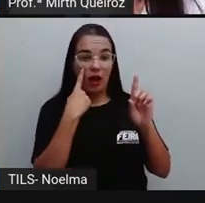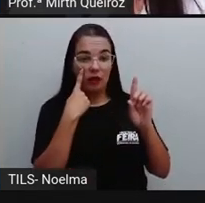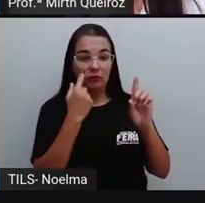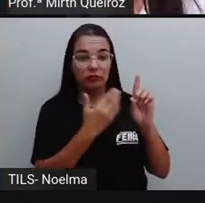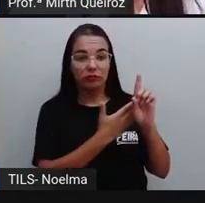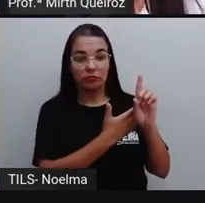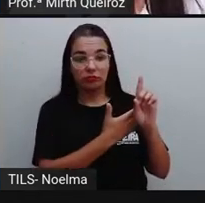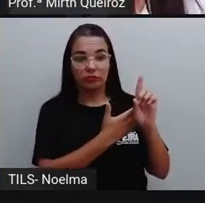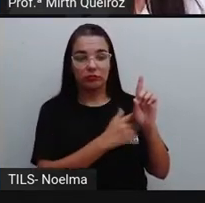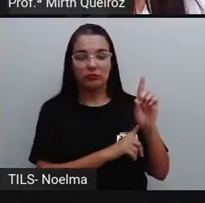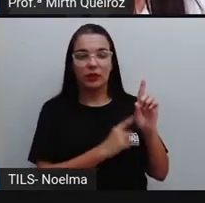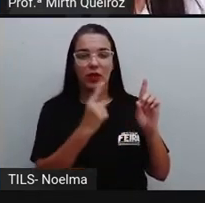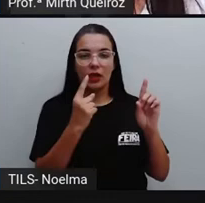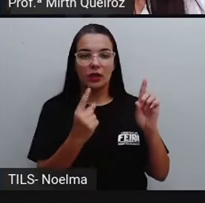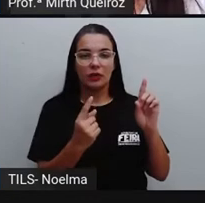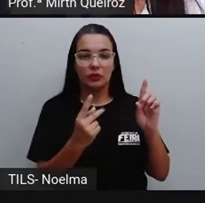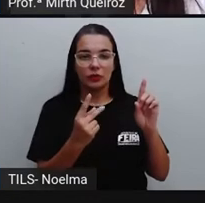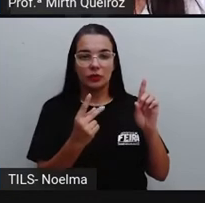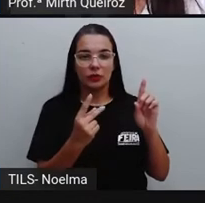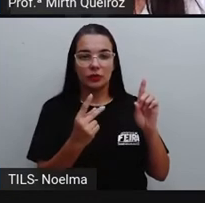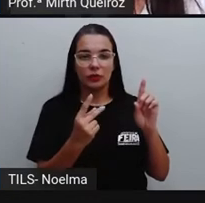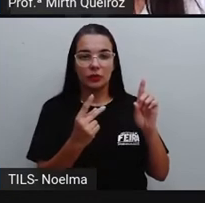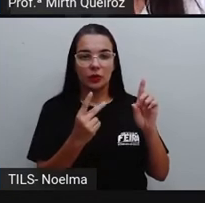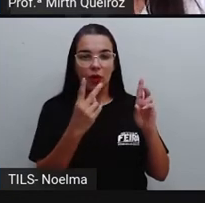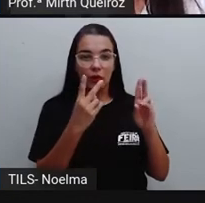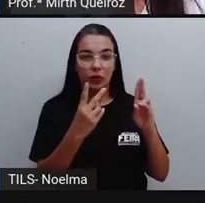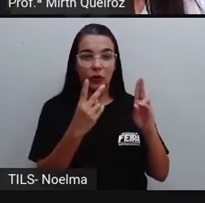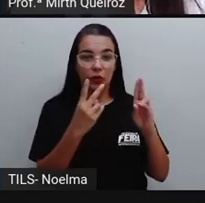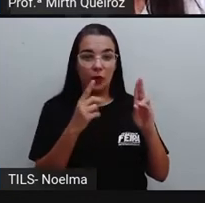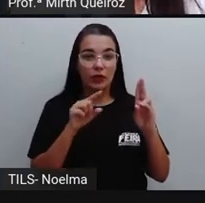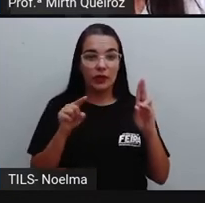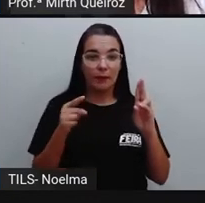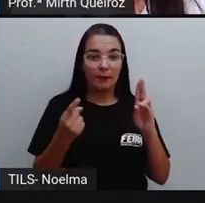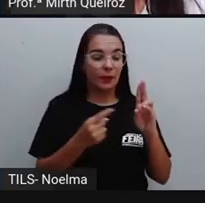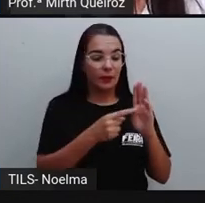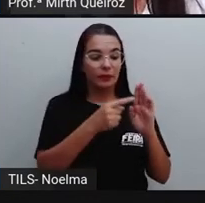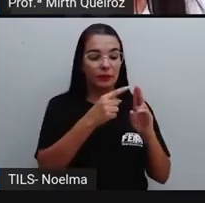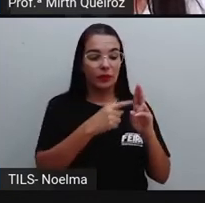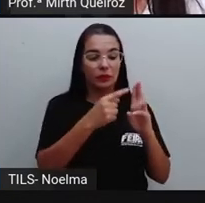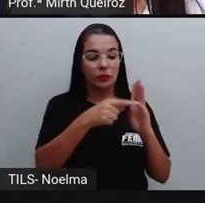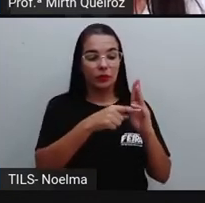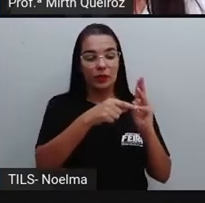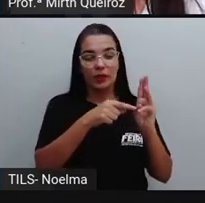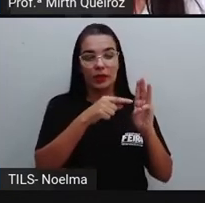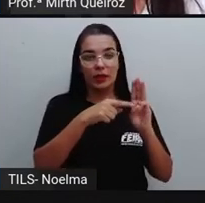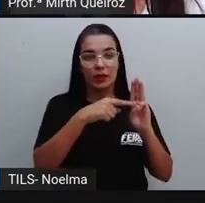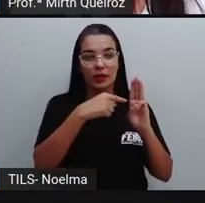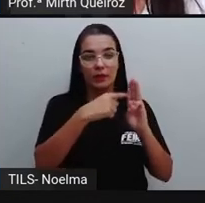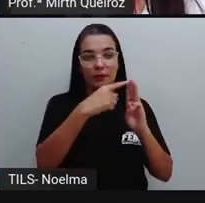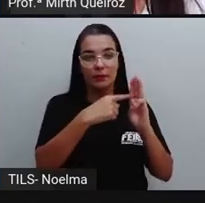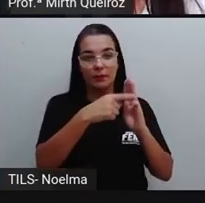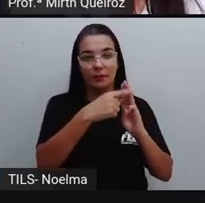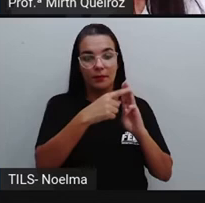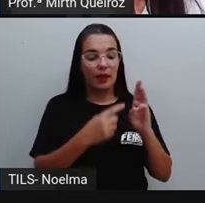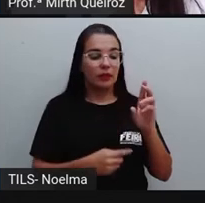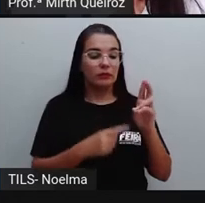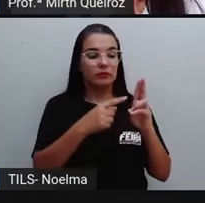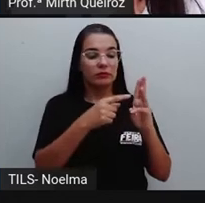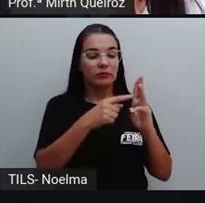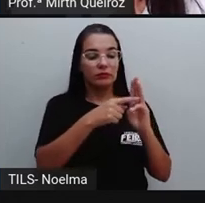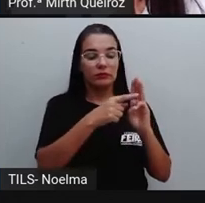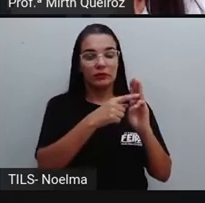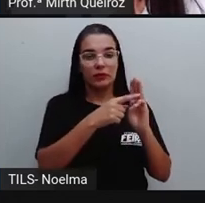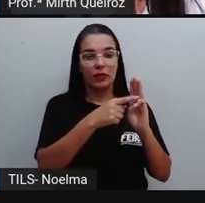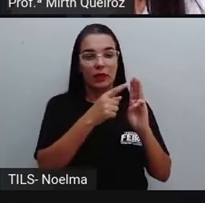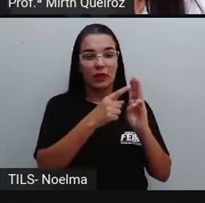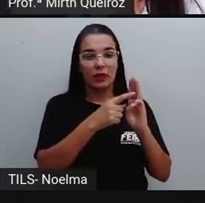mil, né? Dois mil, porque são duas bolinhas, né? Dois mil, um, dois, três, quatro, é